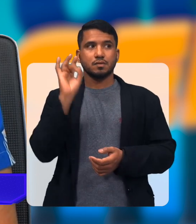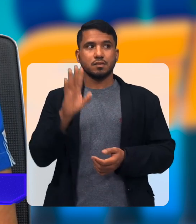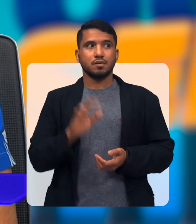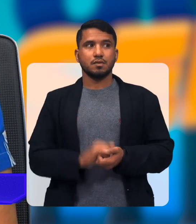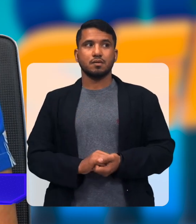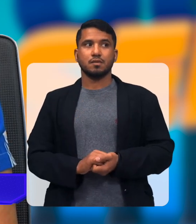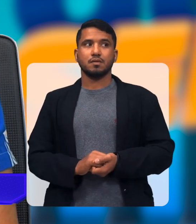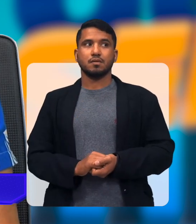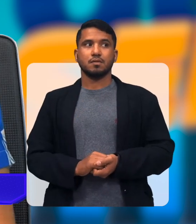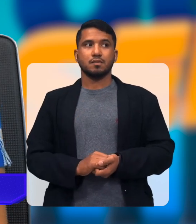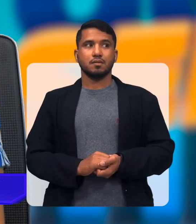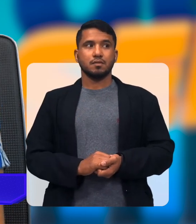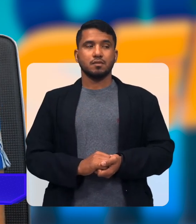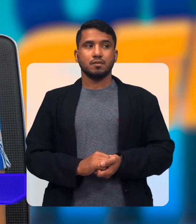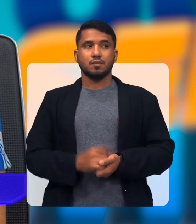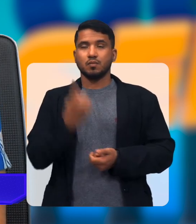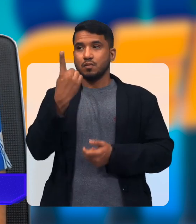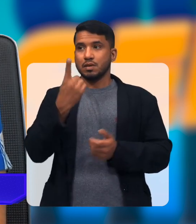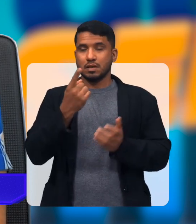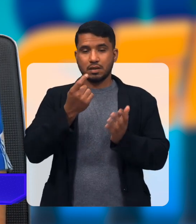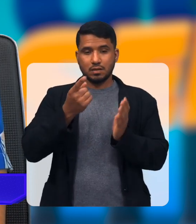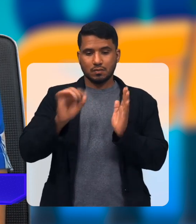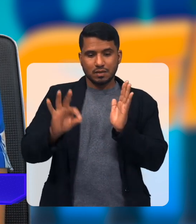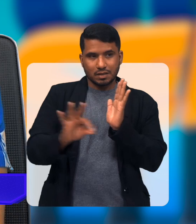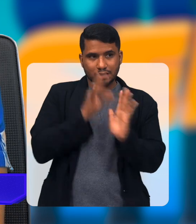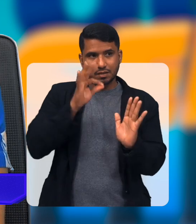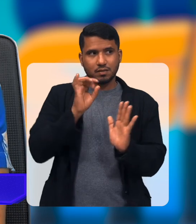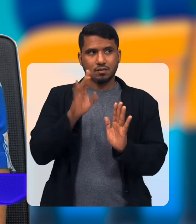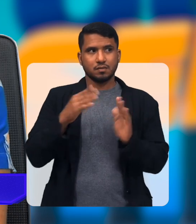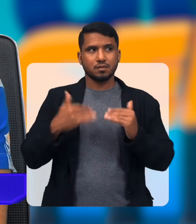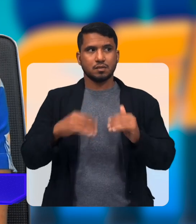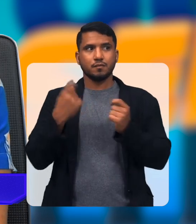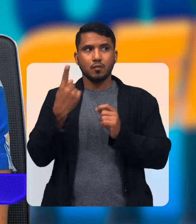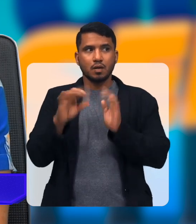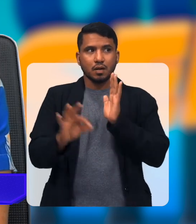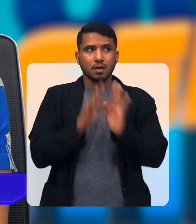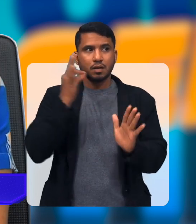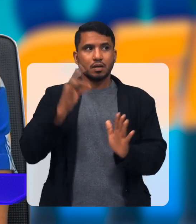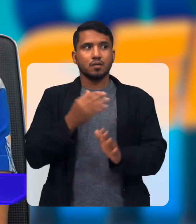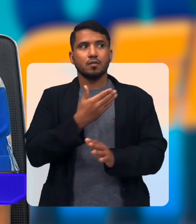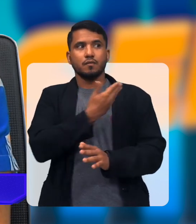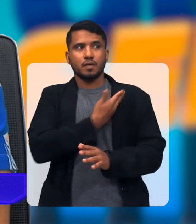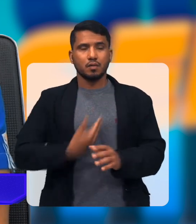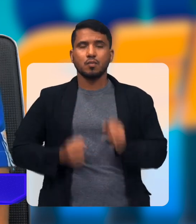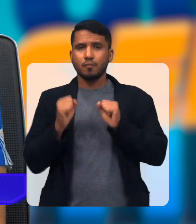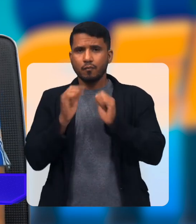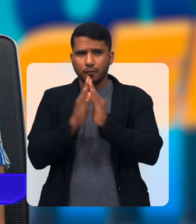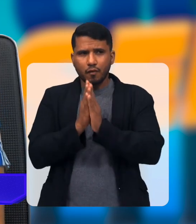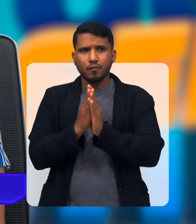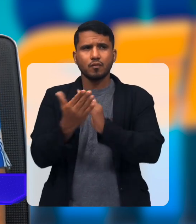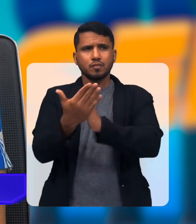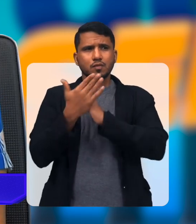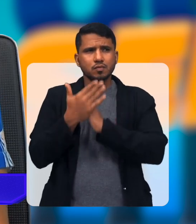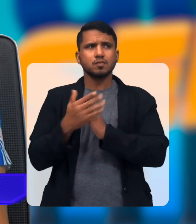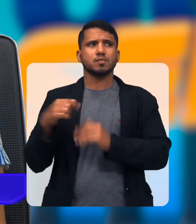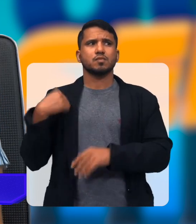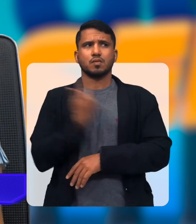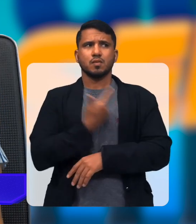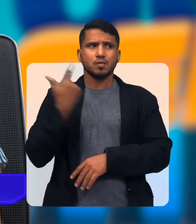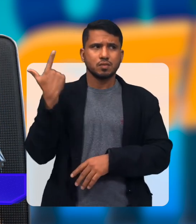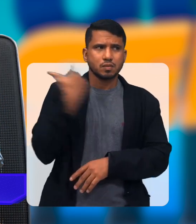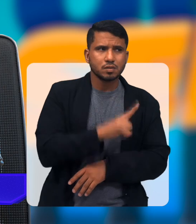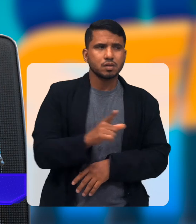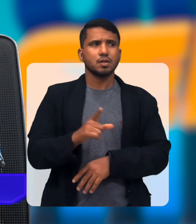É... Uma canetinha Viu? É secretário Governador Nos ajude A